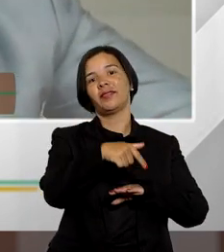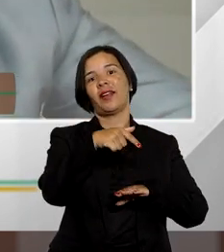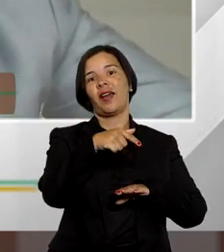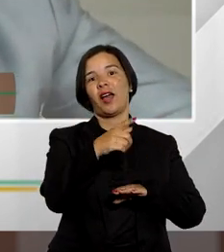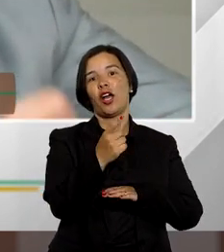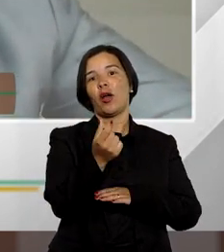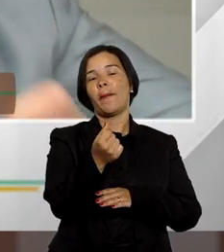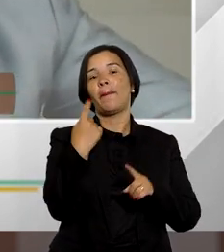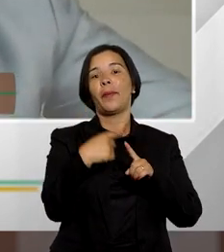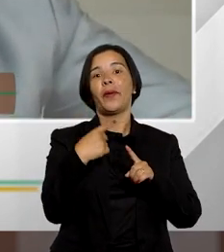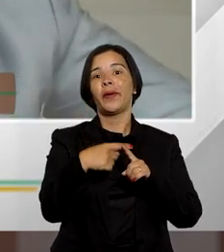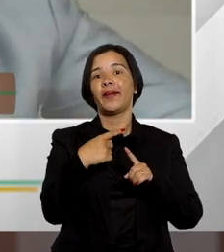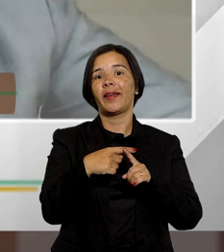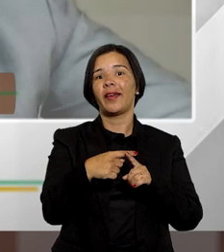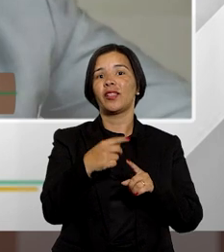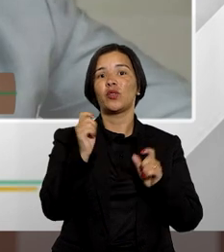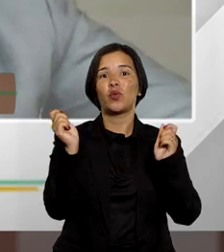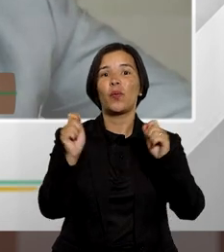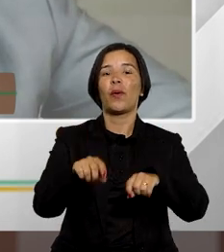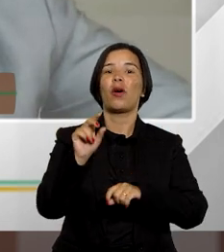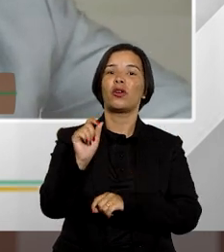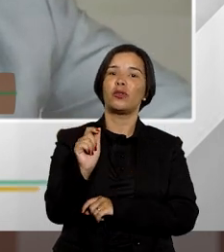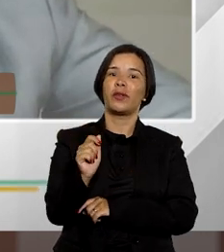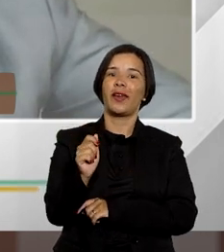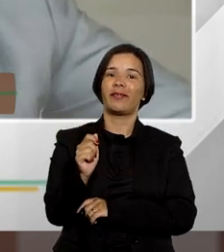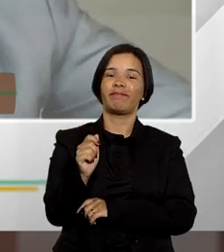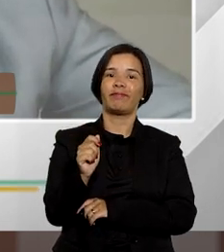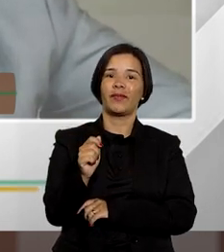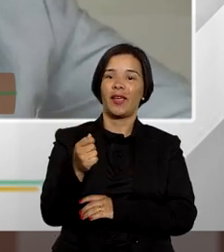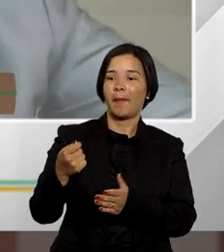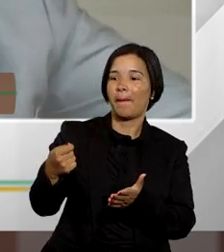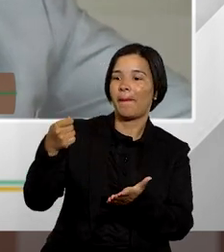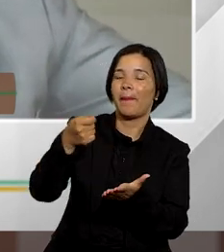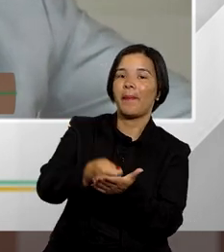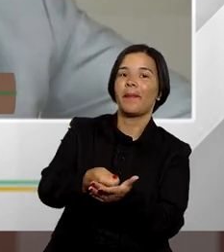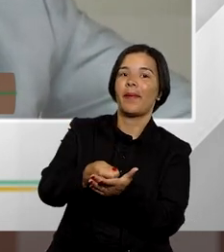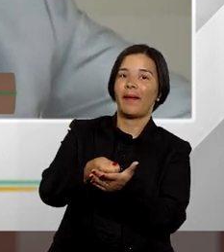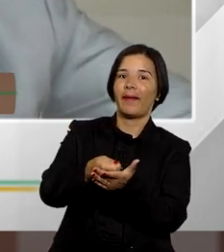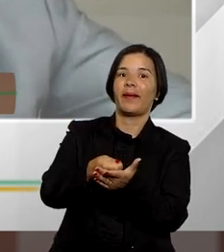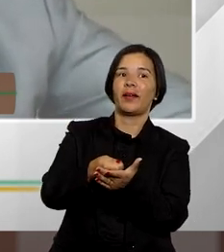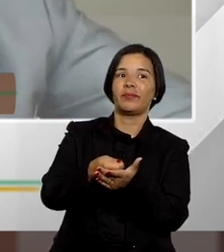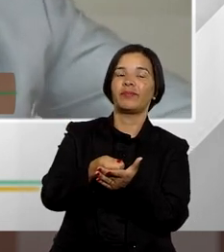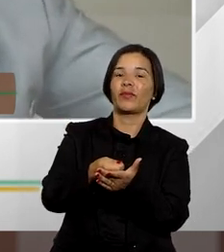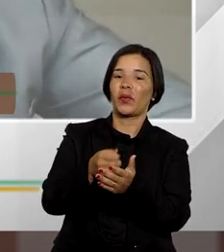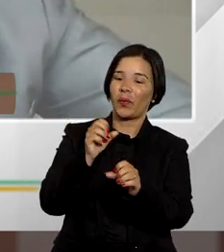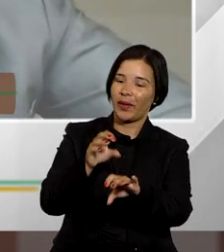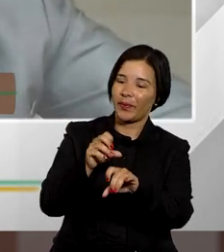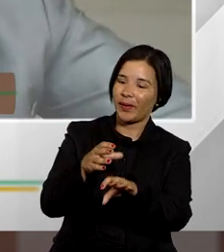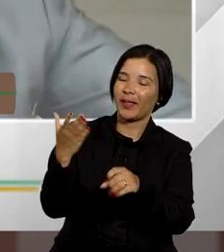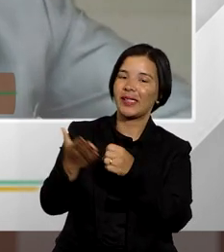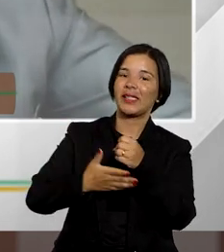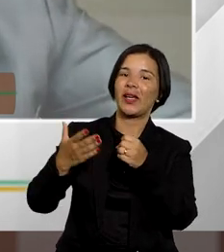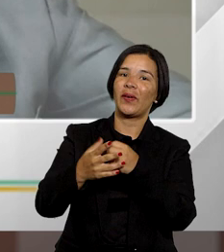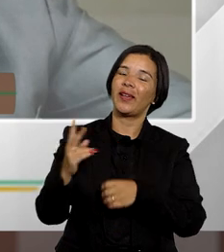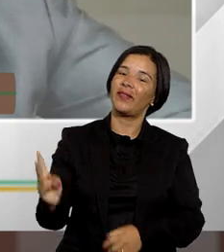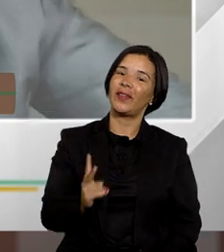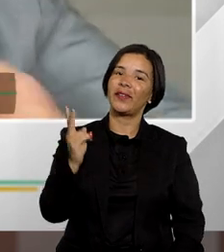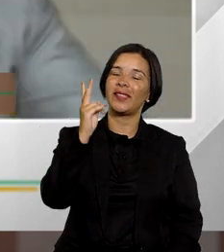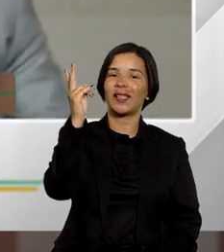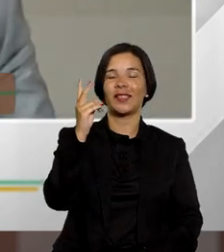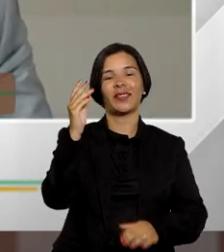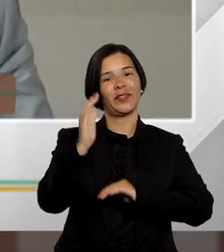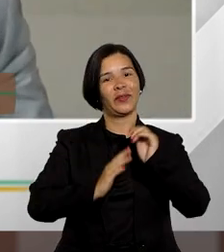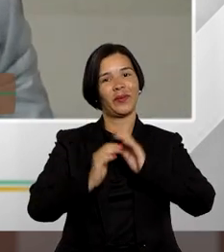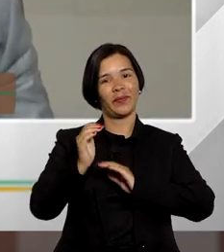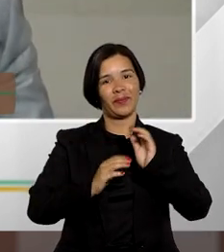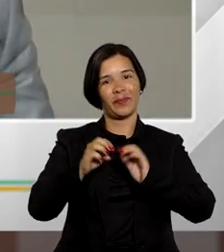nesta verba porque essa verba só pode ser gasta com custeio da Educação Básica e valorização do magistério